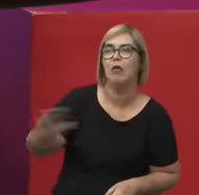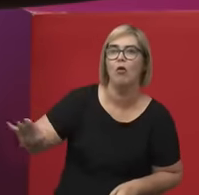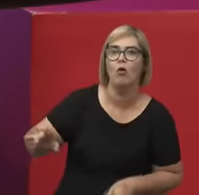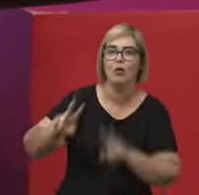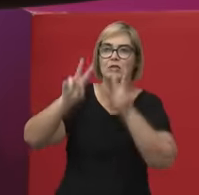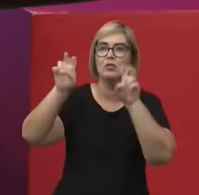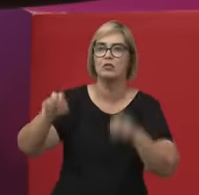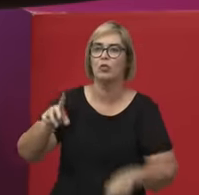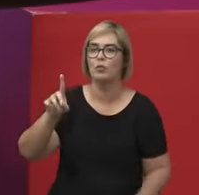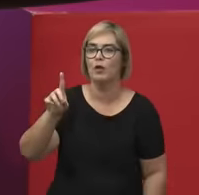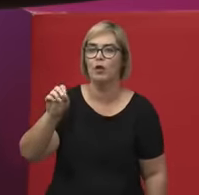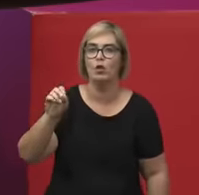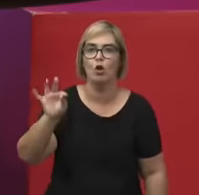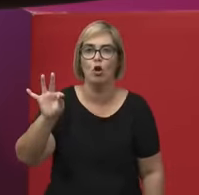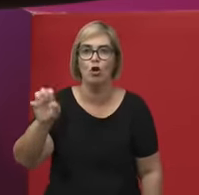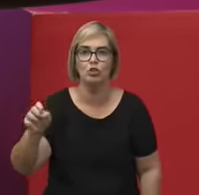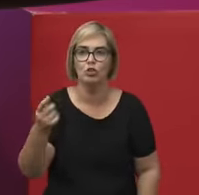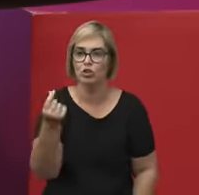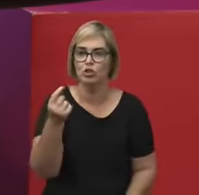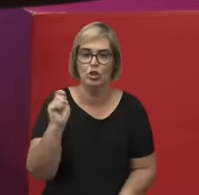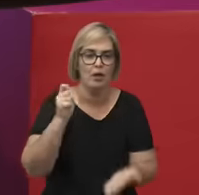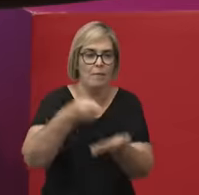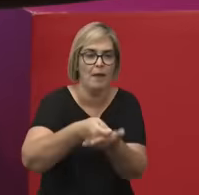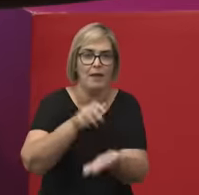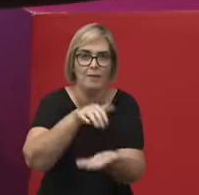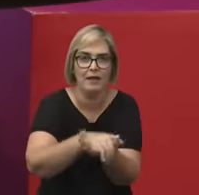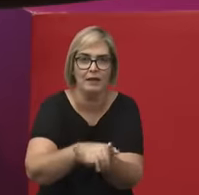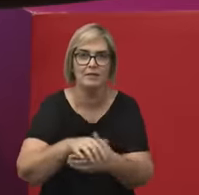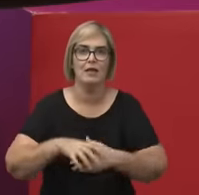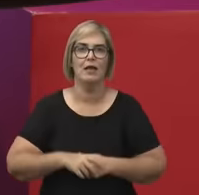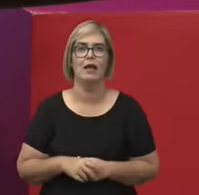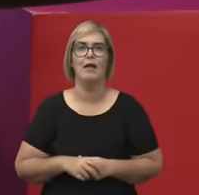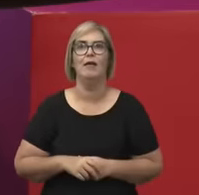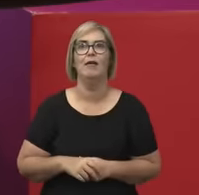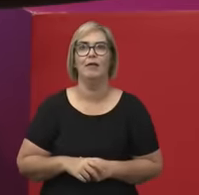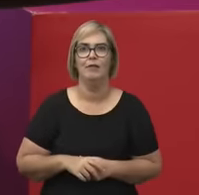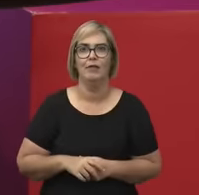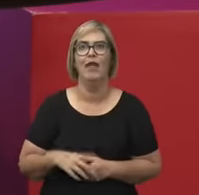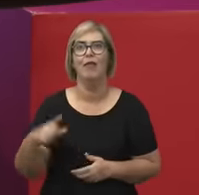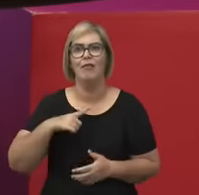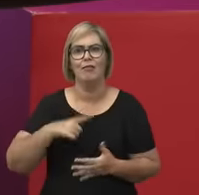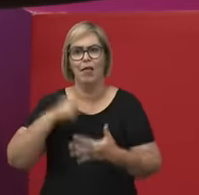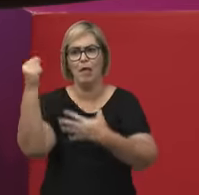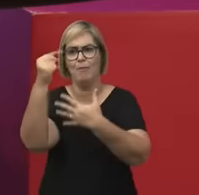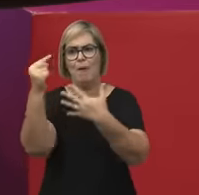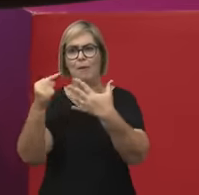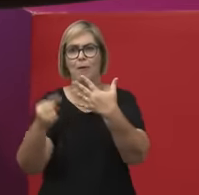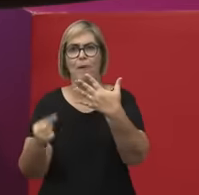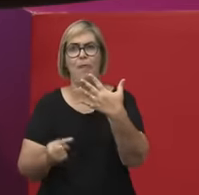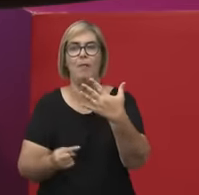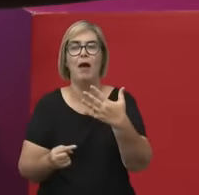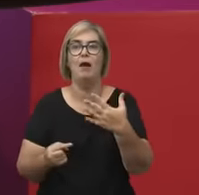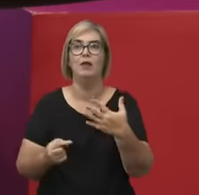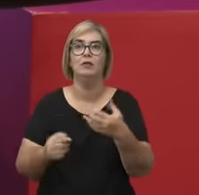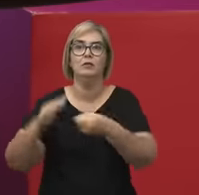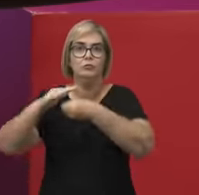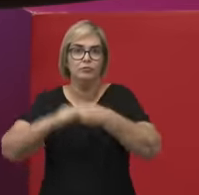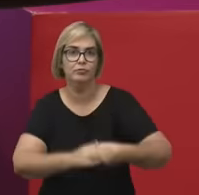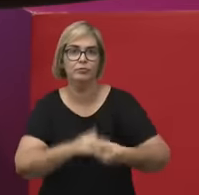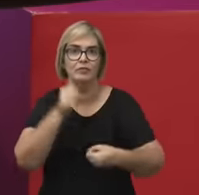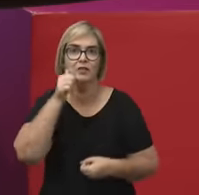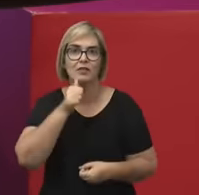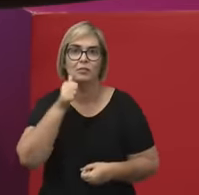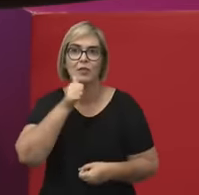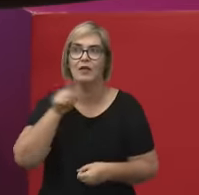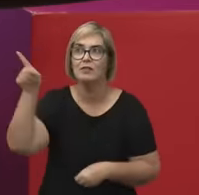ela também debate o modo como a situação das mulheres se dá em diversos países da Europa. E aí,